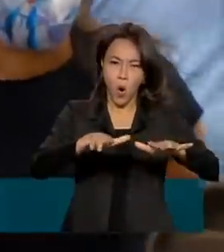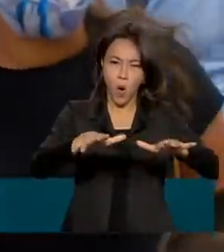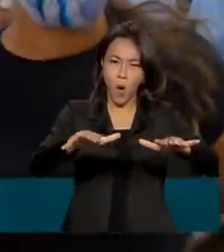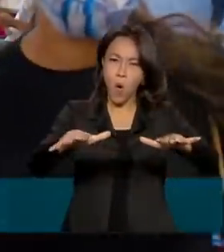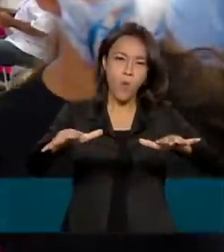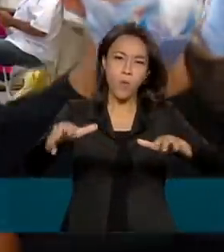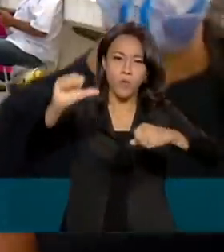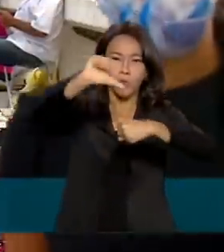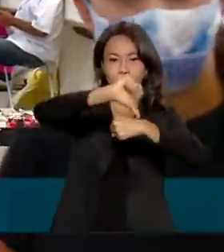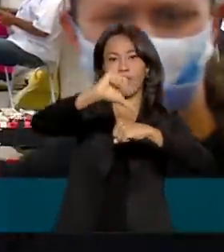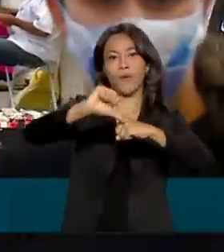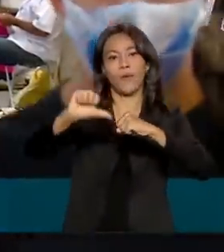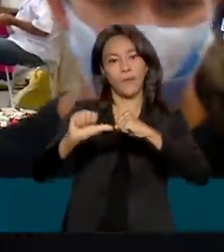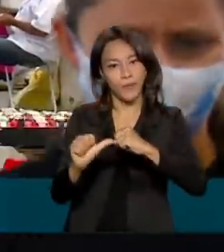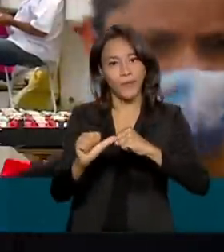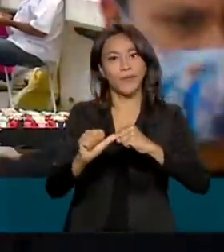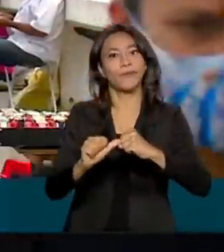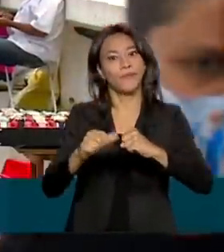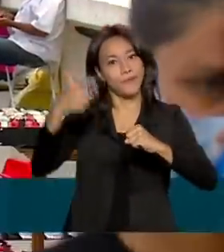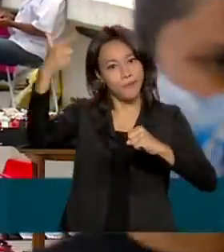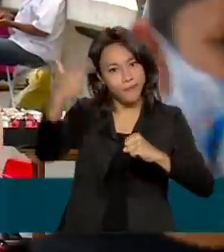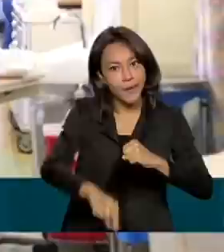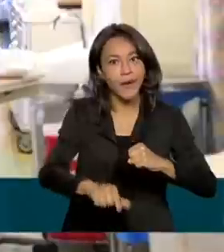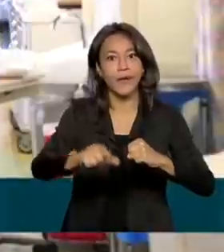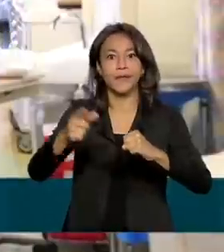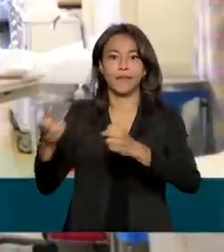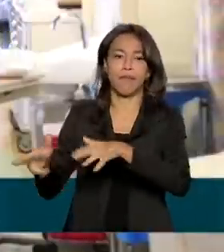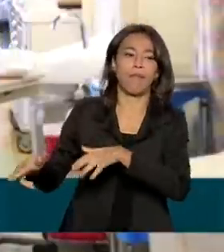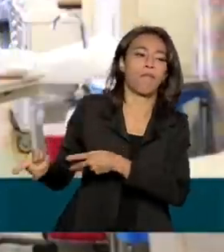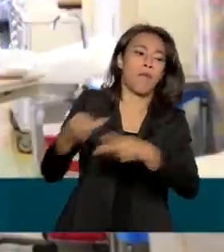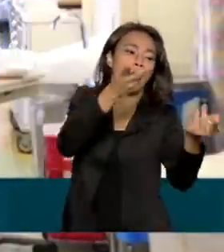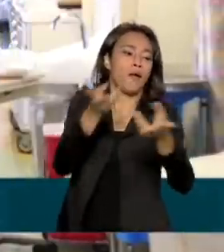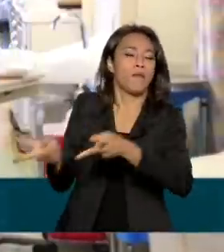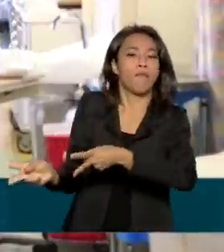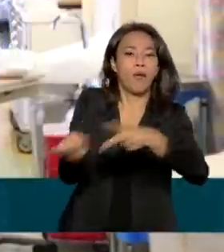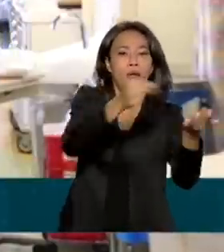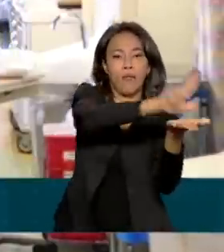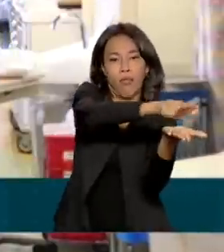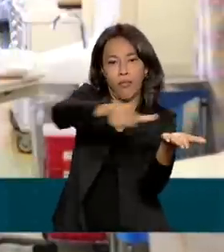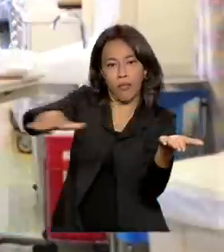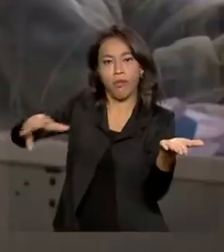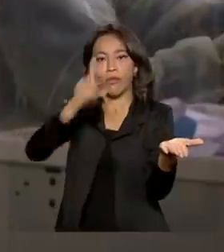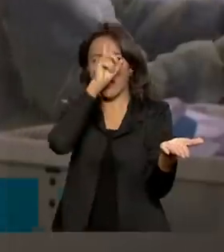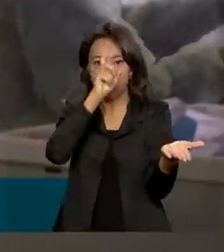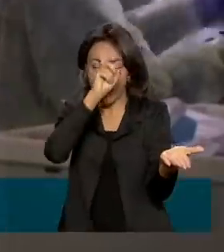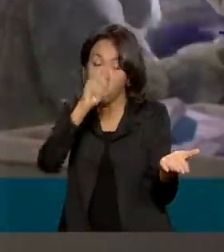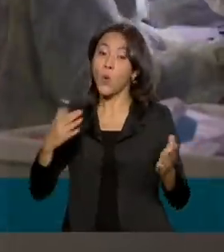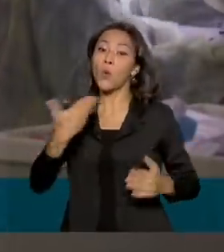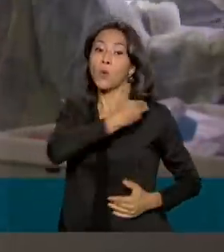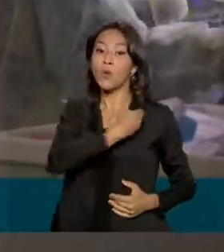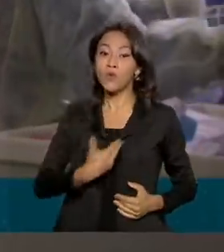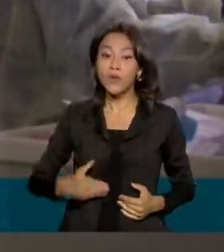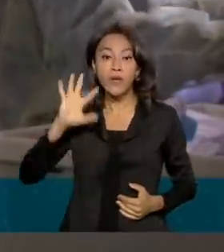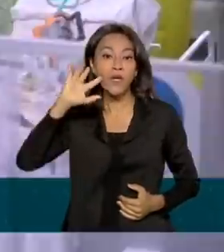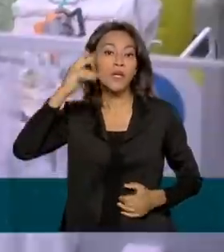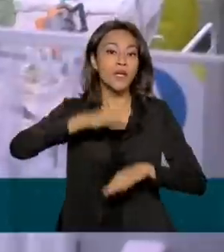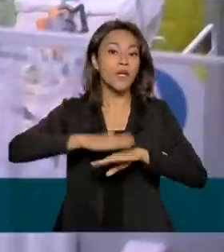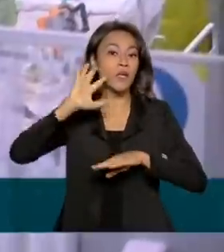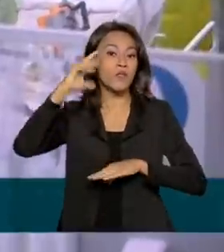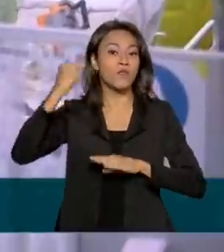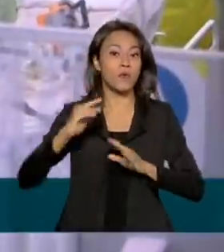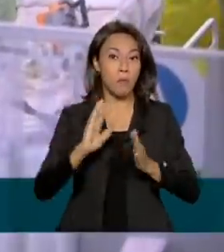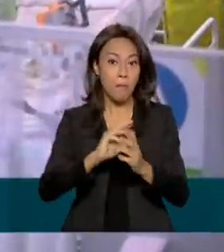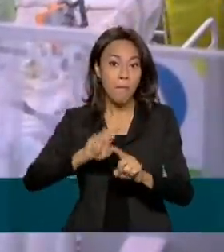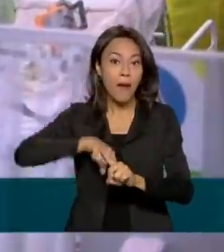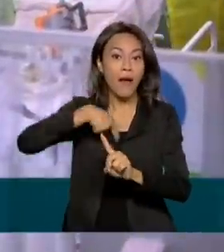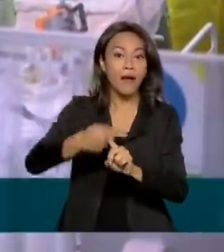e a possibilidade de um novo pico de internações, o governo federal decidiu prorrogar por mais 30 dias o custeio de cerca de